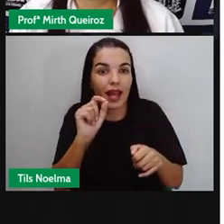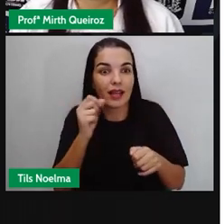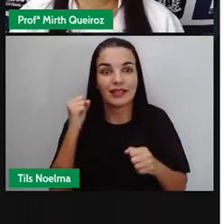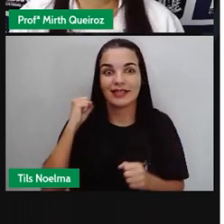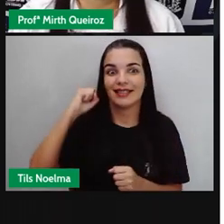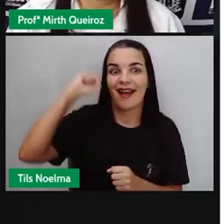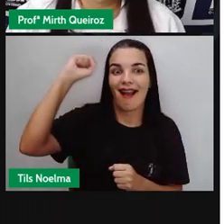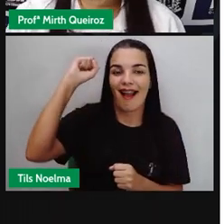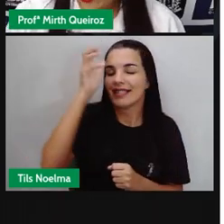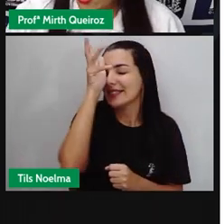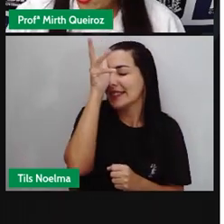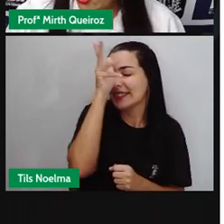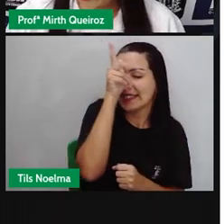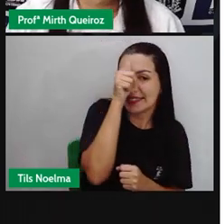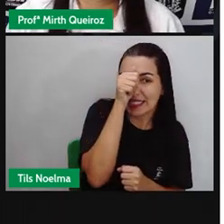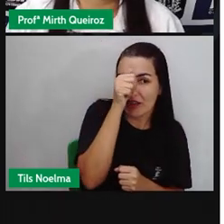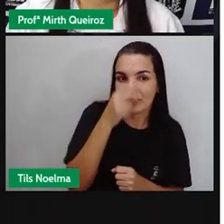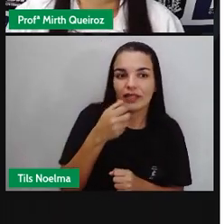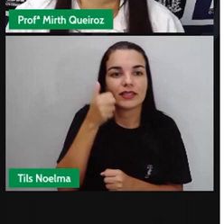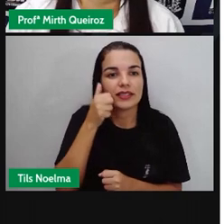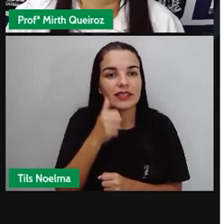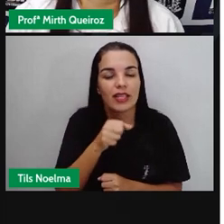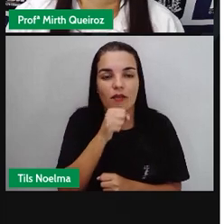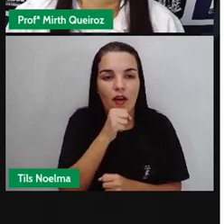Chapeuzinho vermelho e também a sua vovó